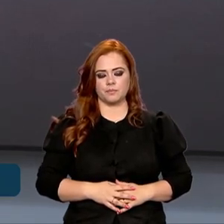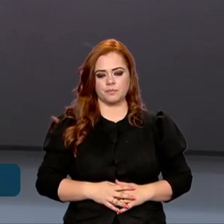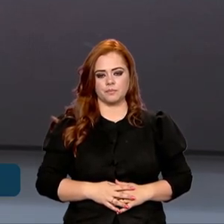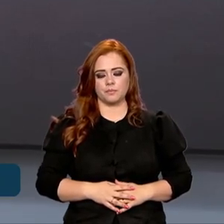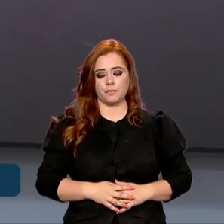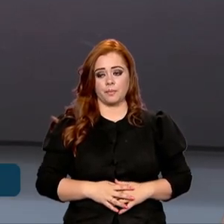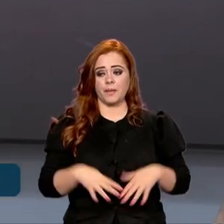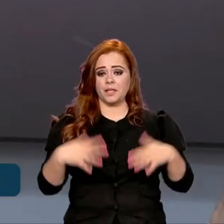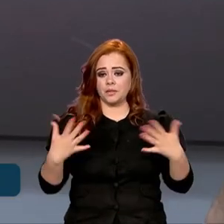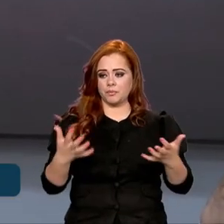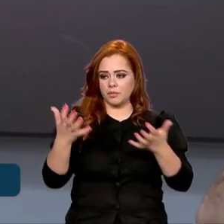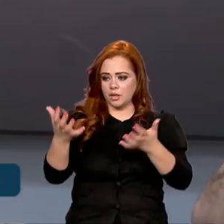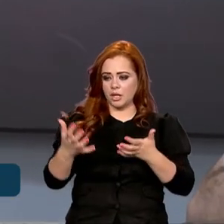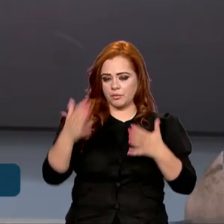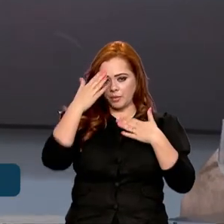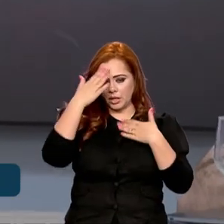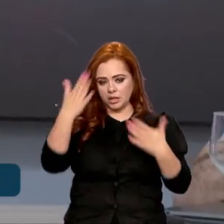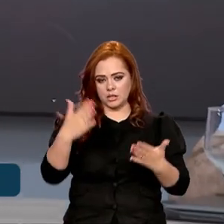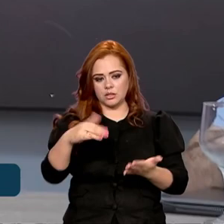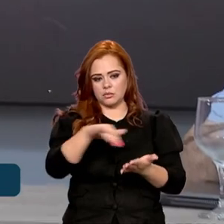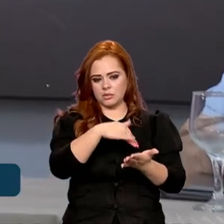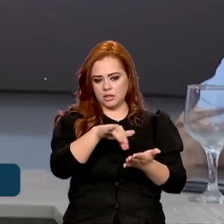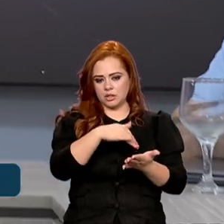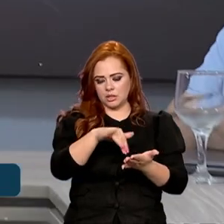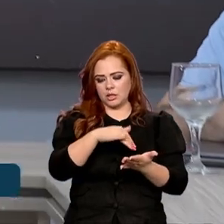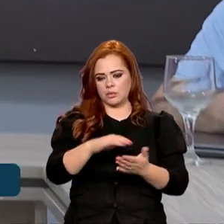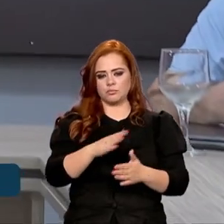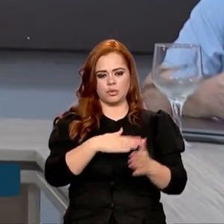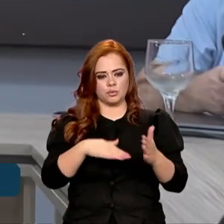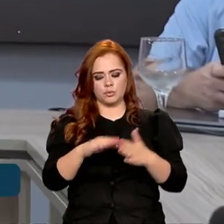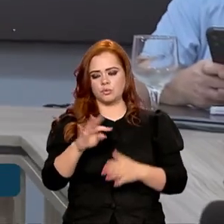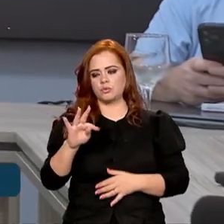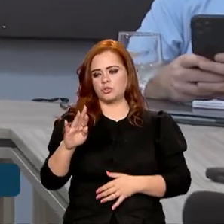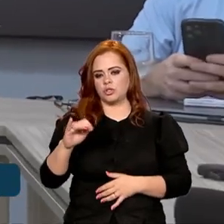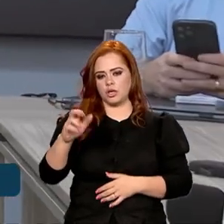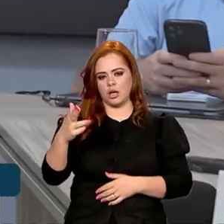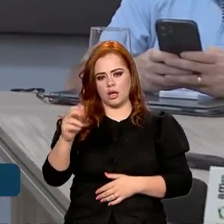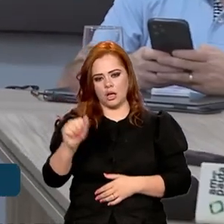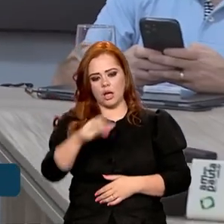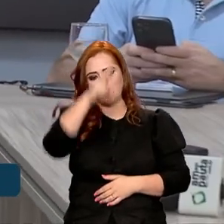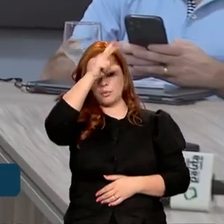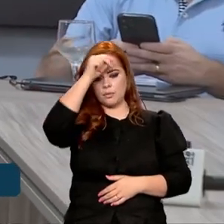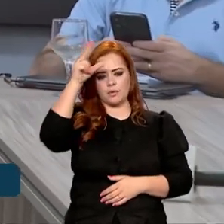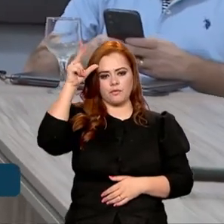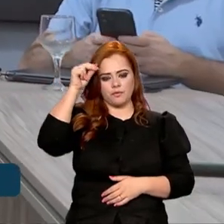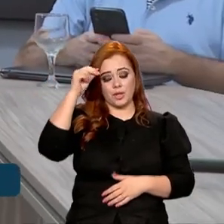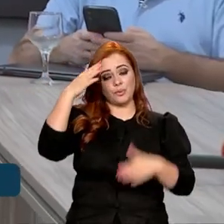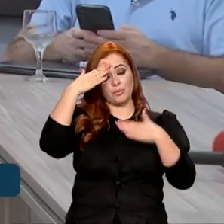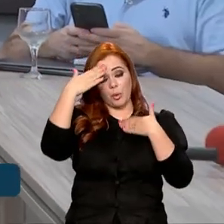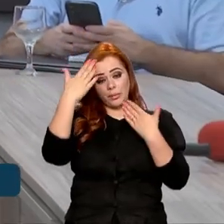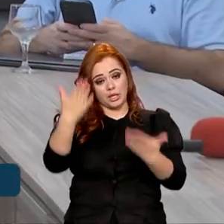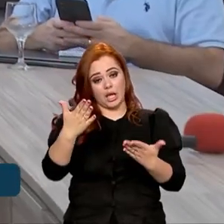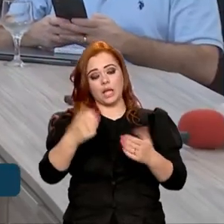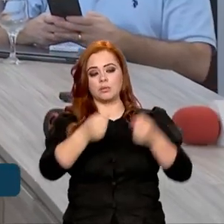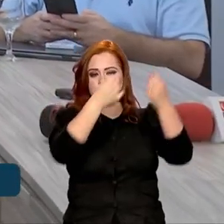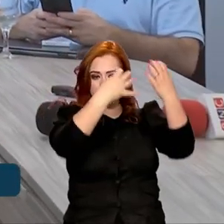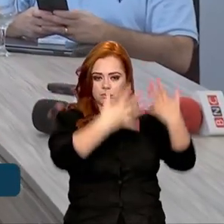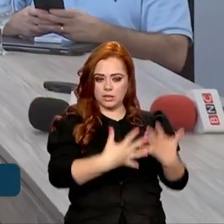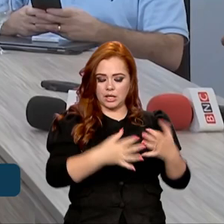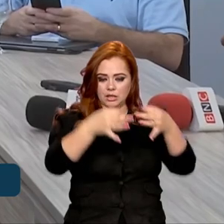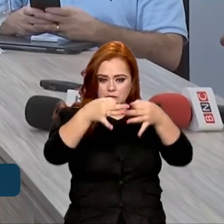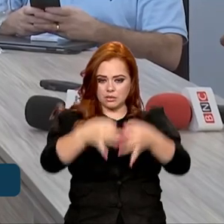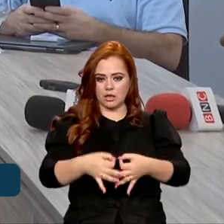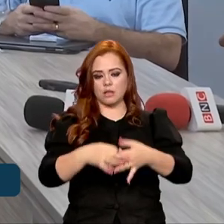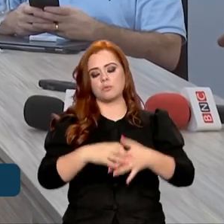gente, eu quero agradecer ao secretário Gentil Sarr, ao Tiago Barral, ao prefeito B. Garcia. Muito obrigada por esclarecer aqui